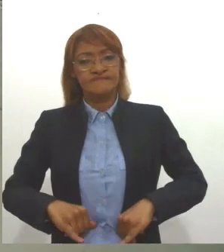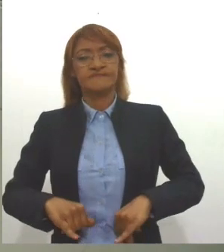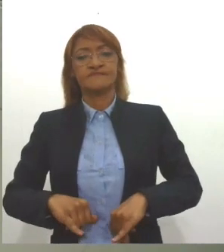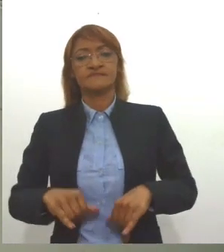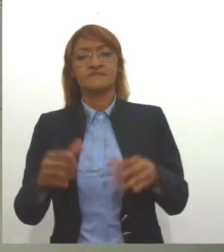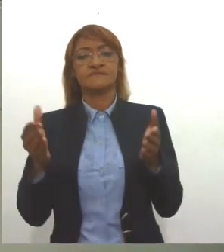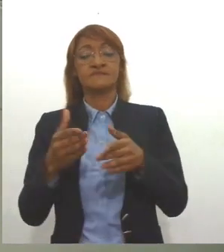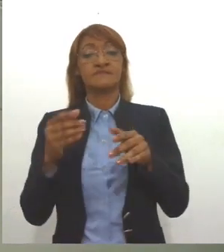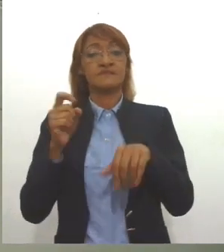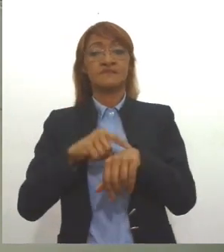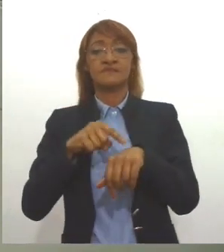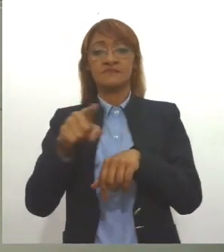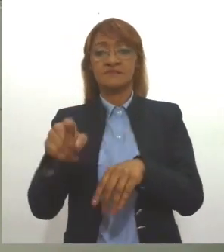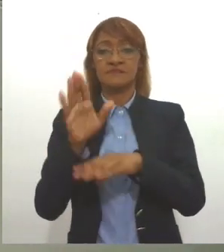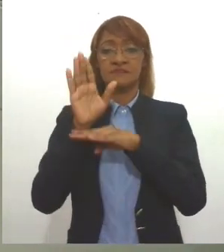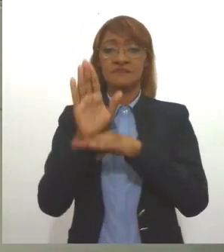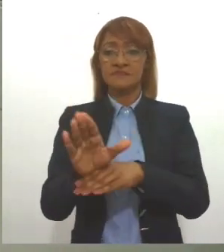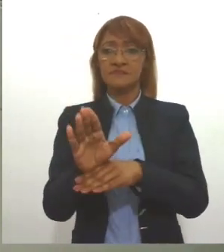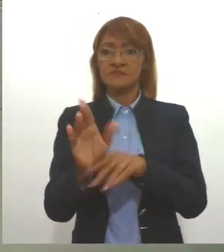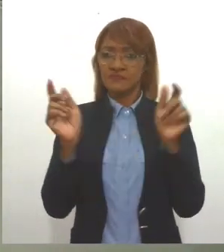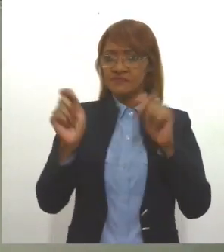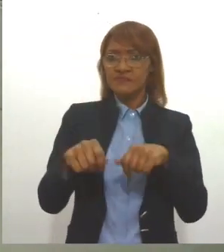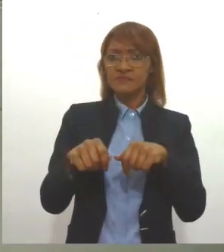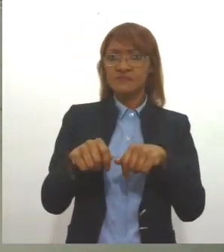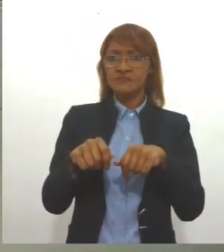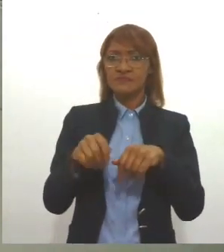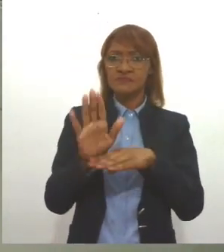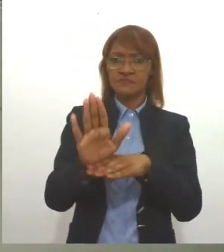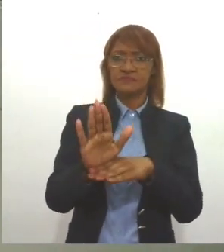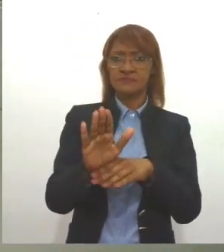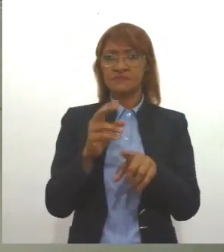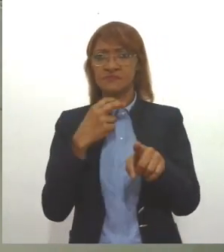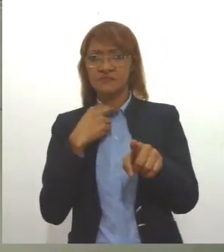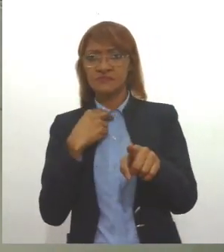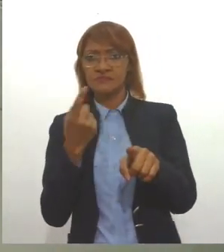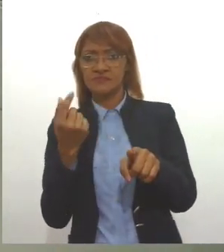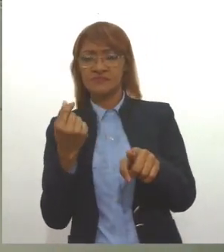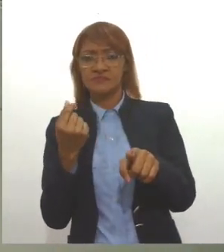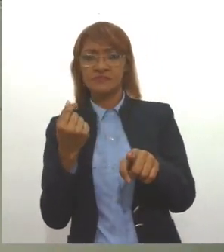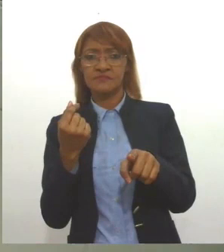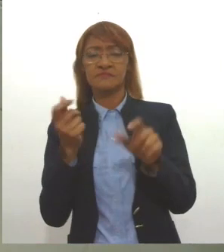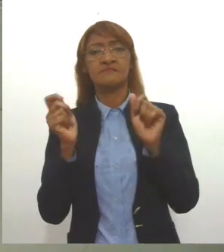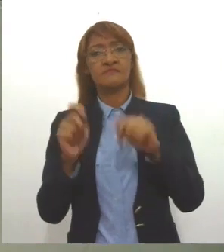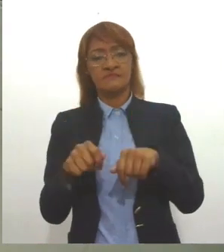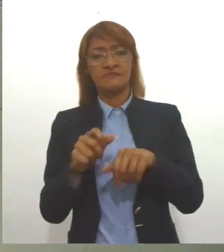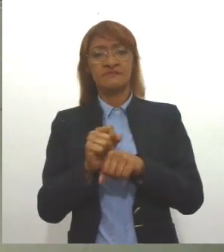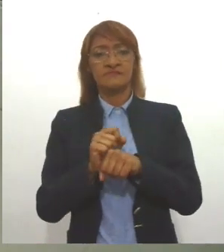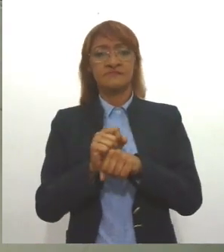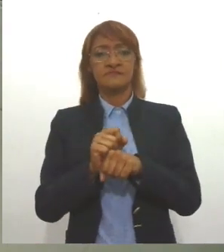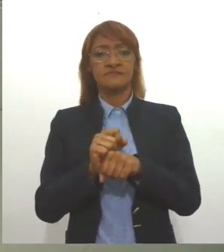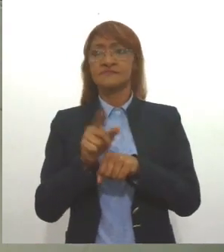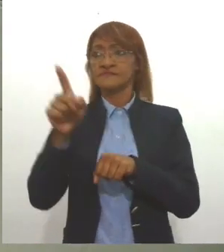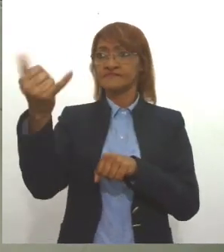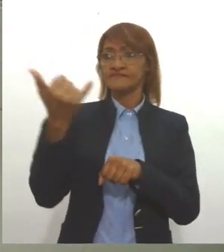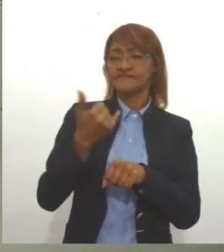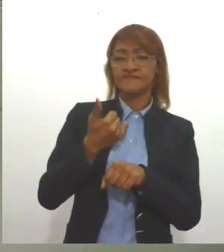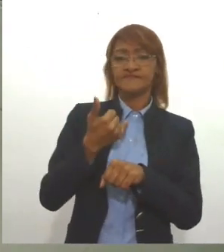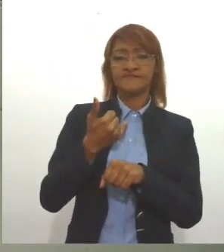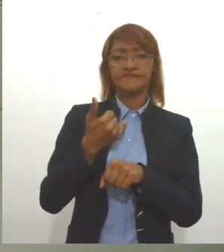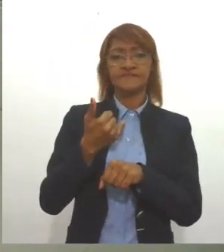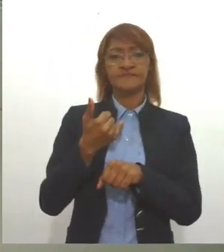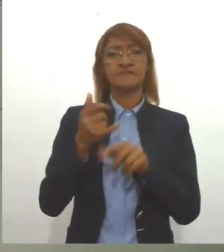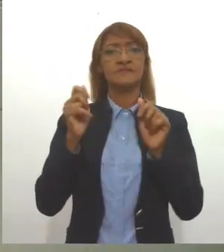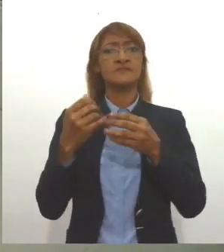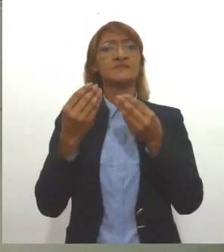para você ajudar, se tem condições, ajude, se não pode com dinheiro, como a Maria falou para a gente aqui, leve